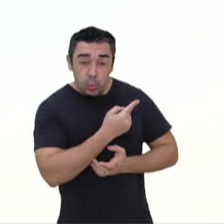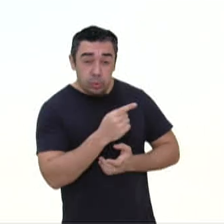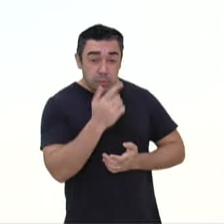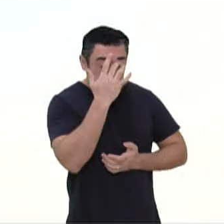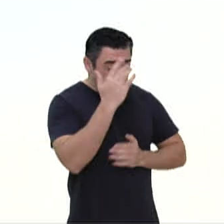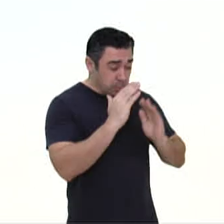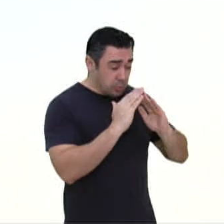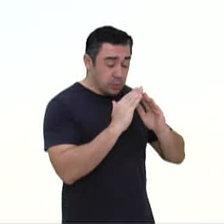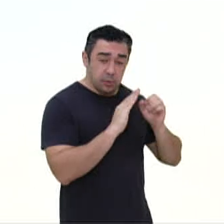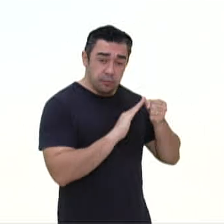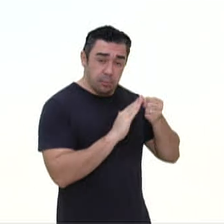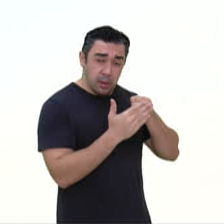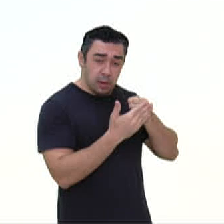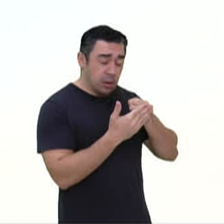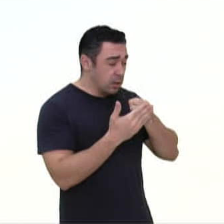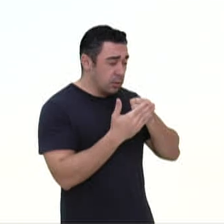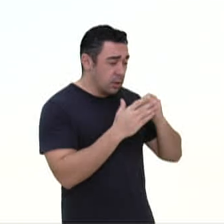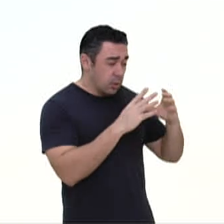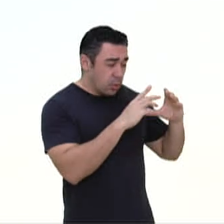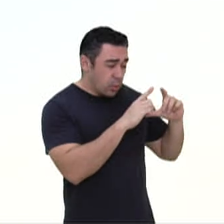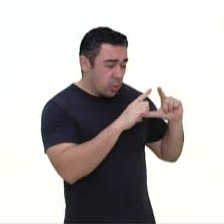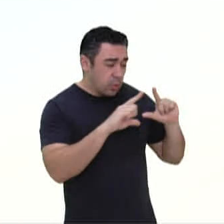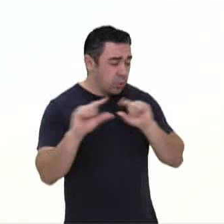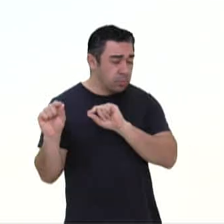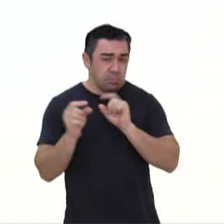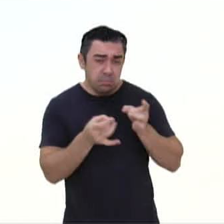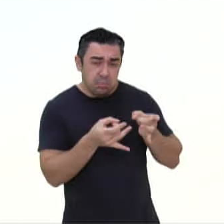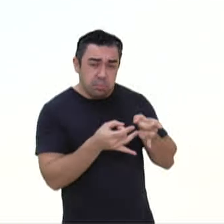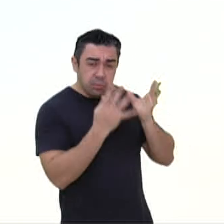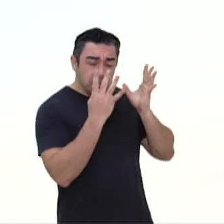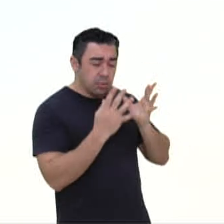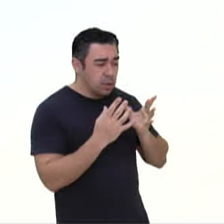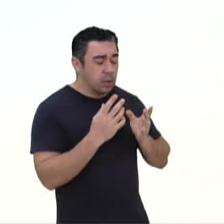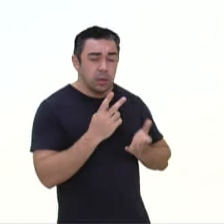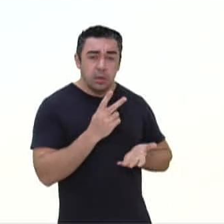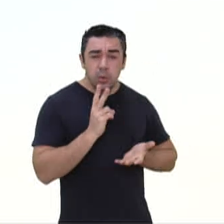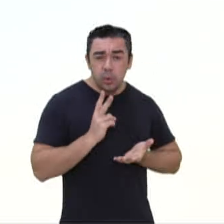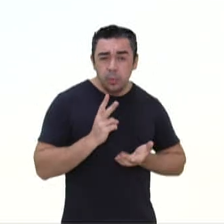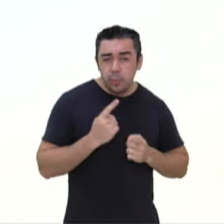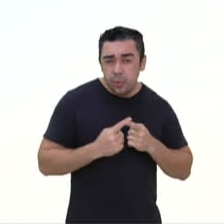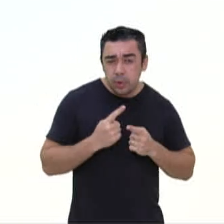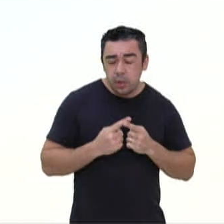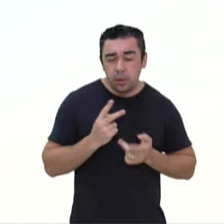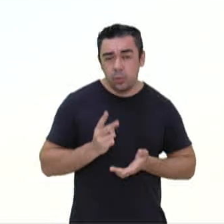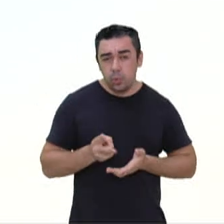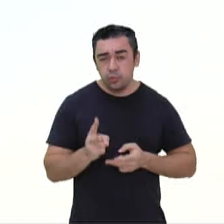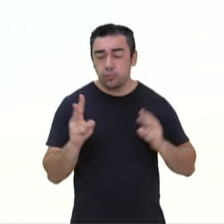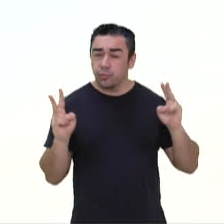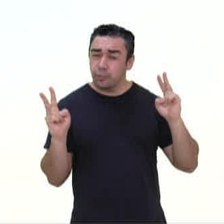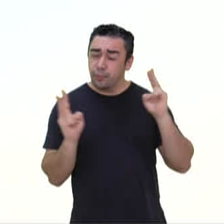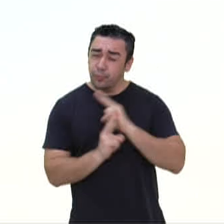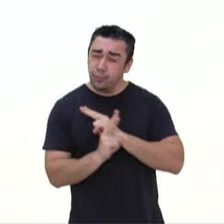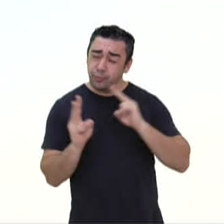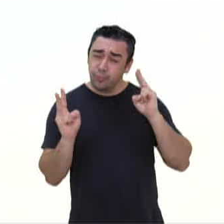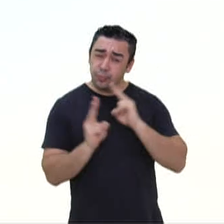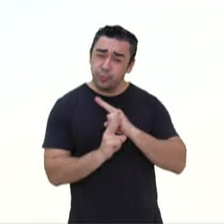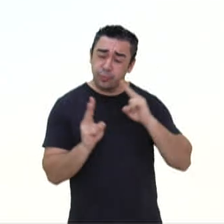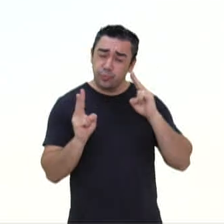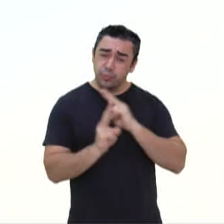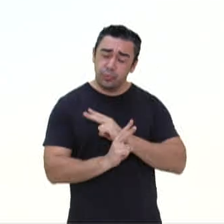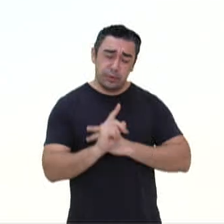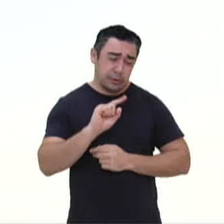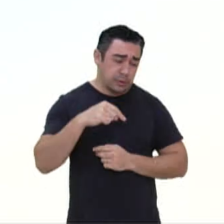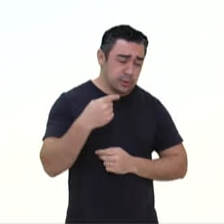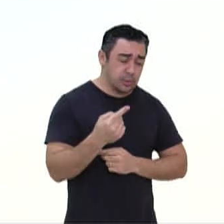naquela noite, desde que, com a continuação das ventanias doidas, após o dia de São